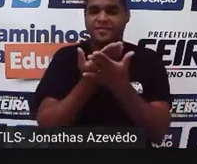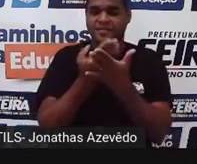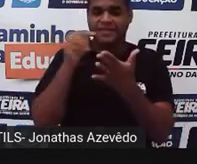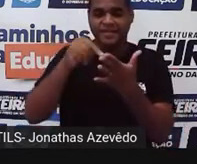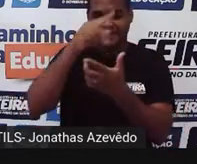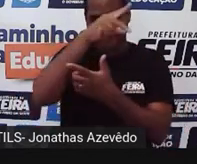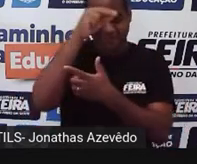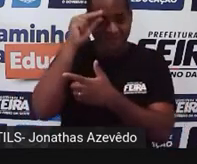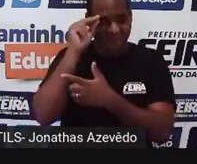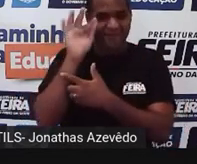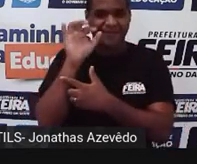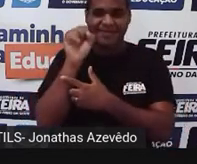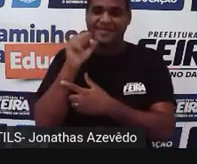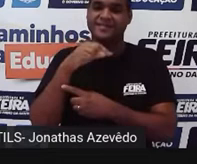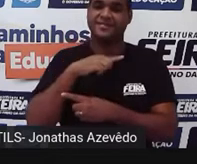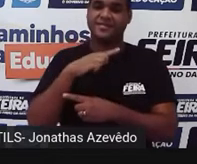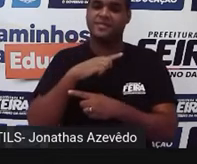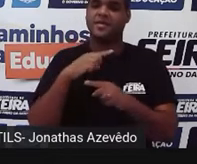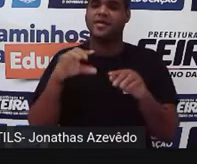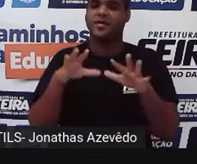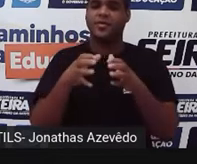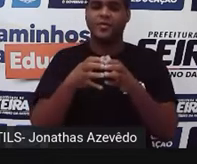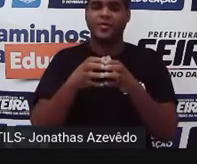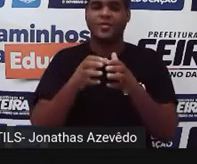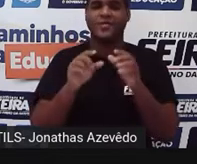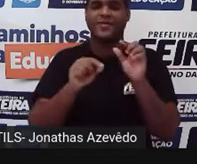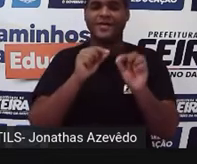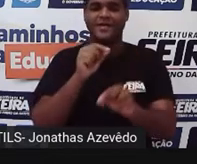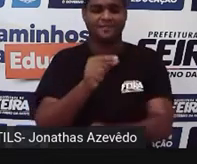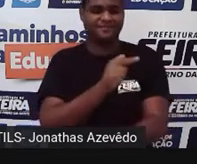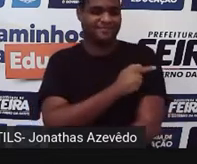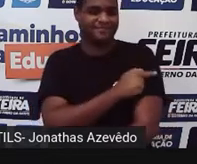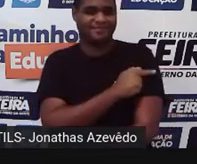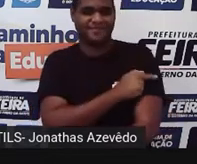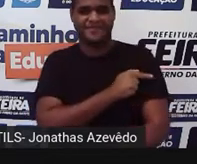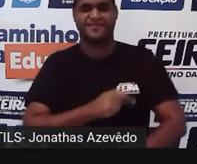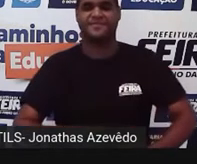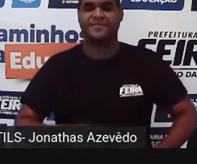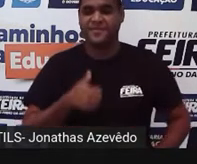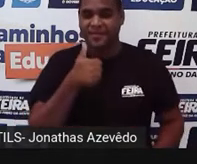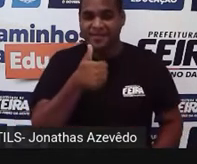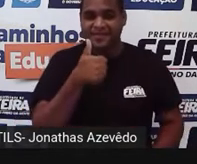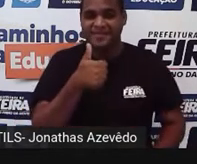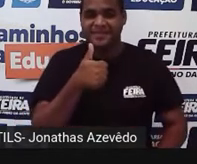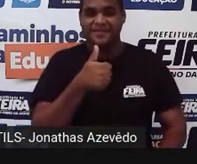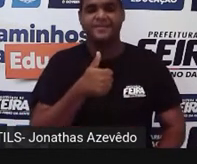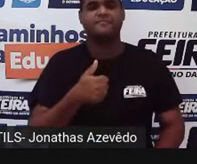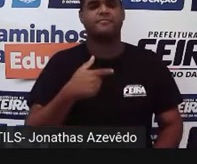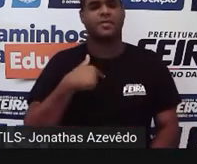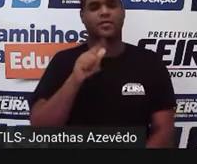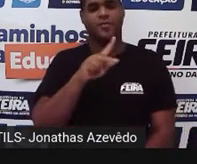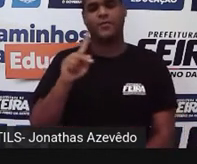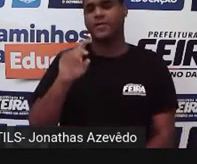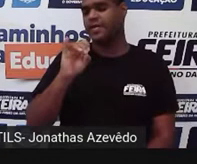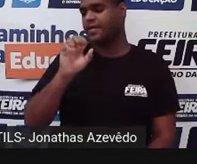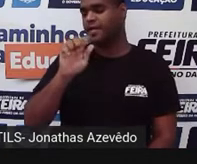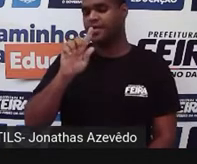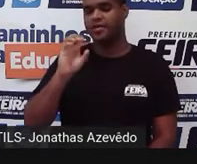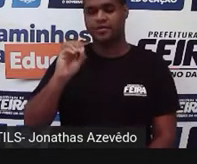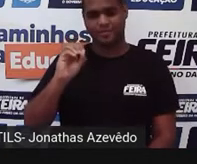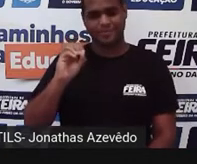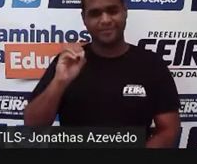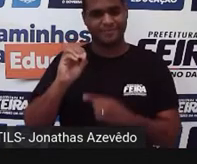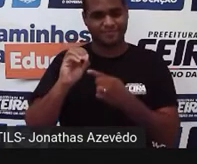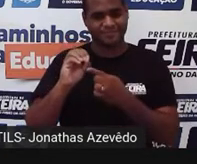municipal de ensino das turminhas do sétimo ano, beleza? Eu sou o professor Iago Ramos,